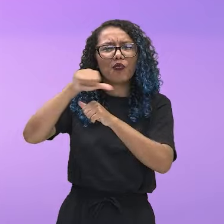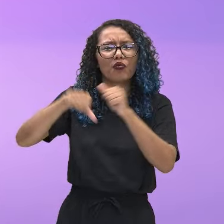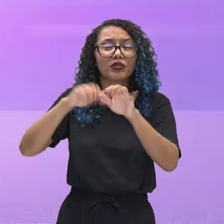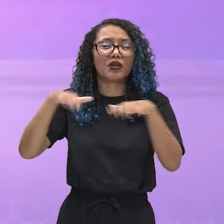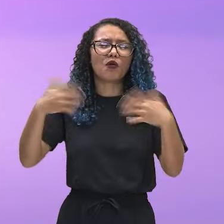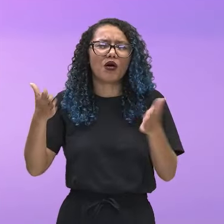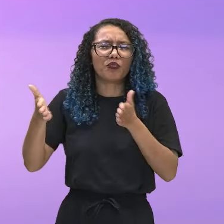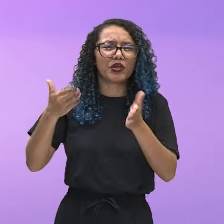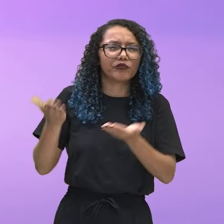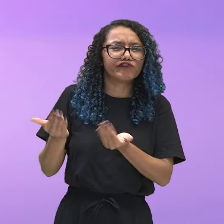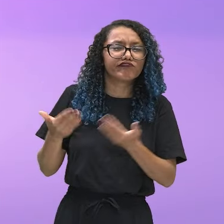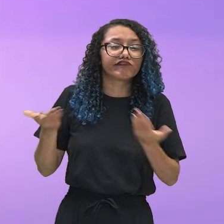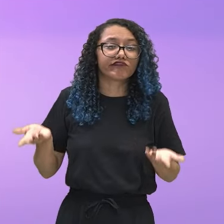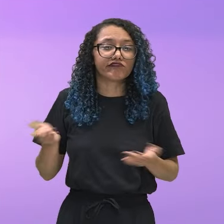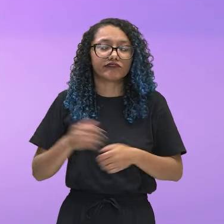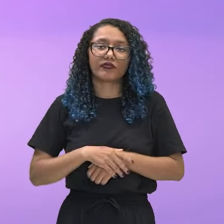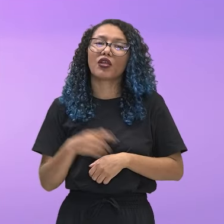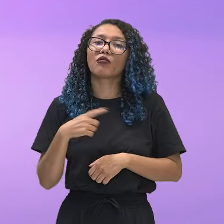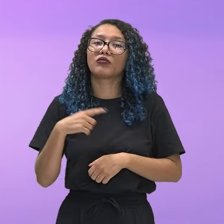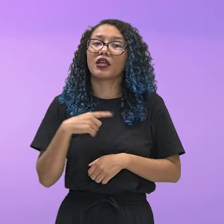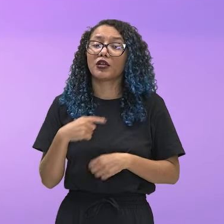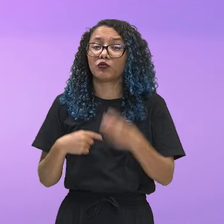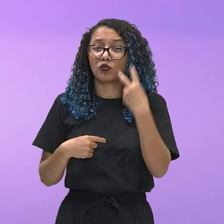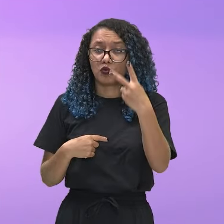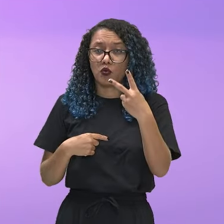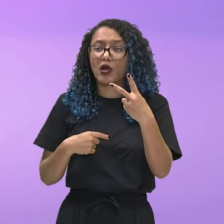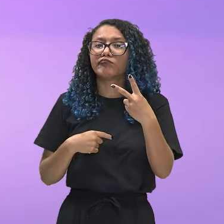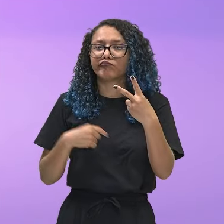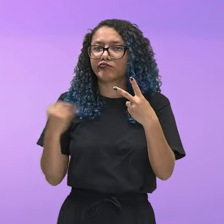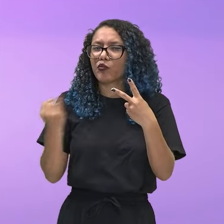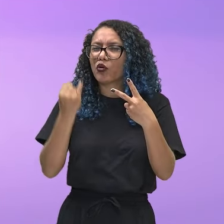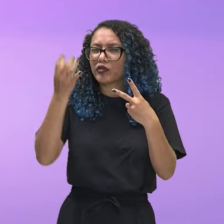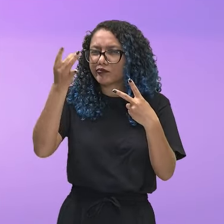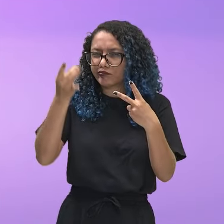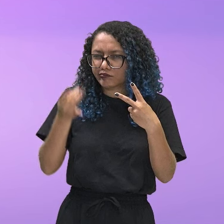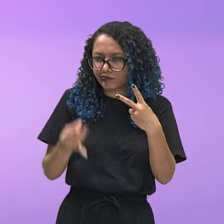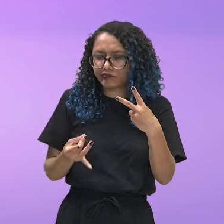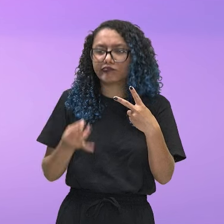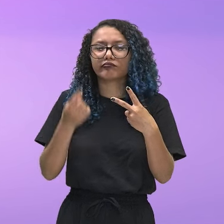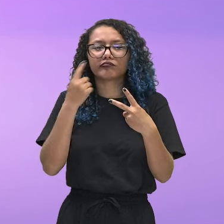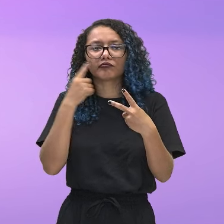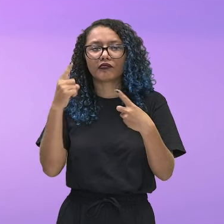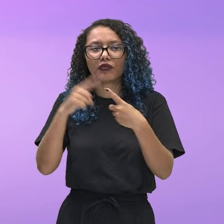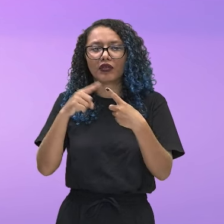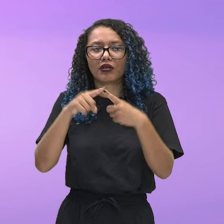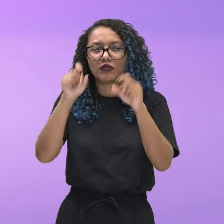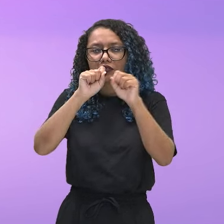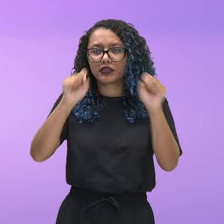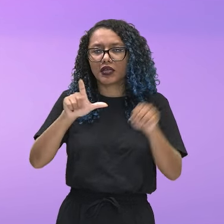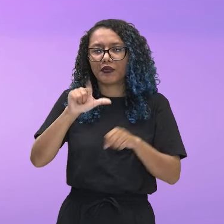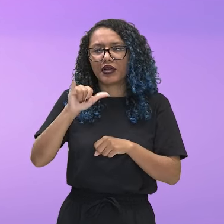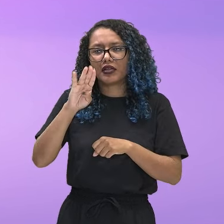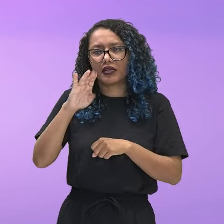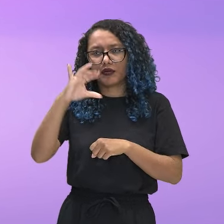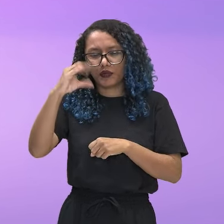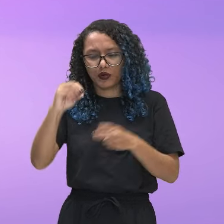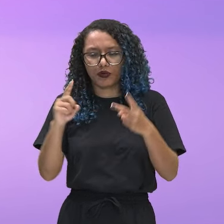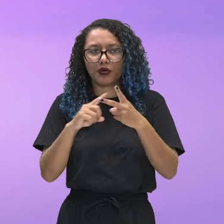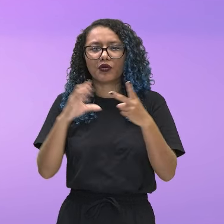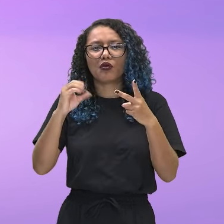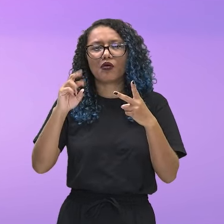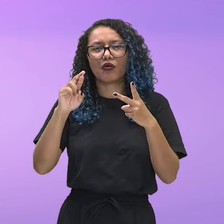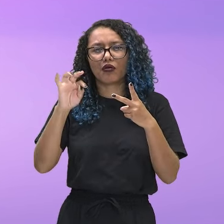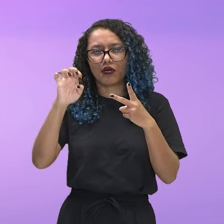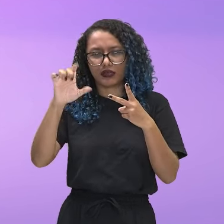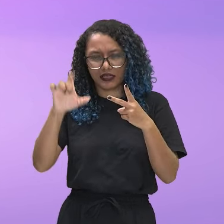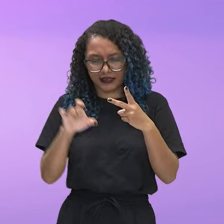adolescência? Duas áreas merecem um estudo mais detalhado, o sistema límbico e o córtex pré-frontal. O sistema